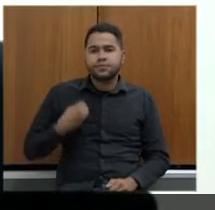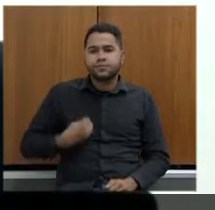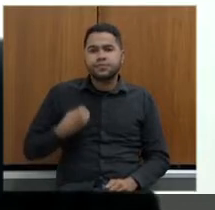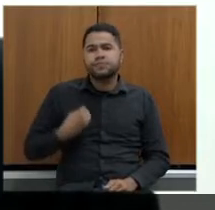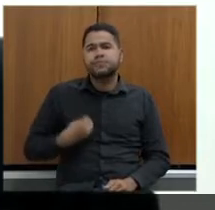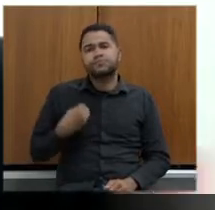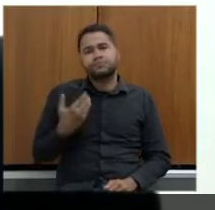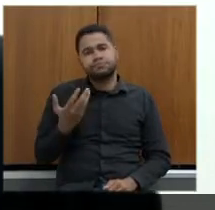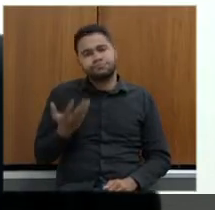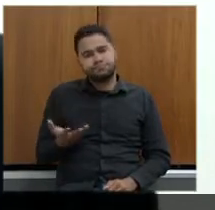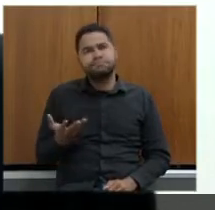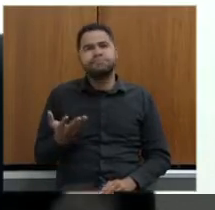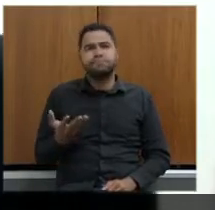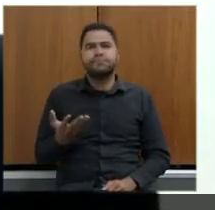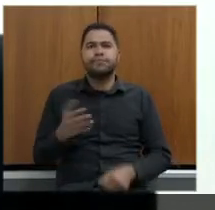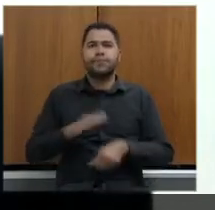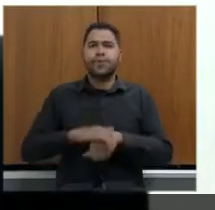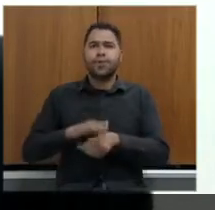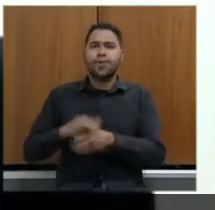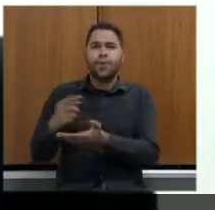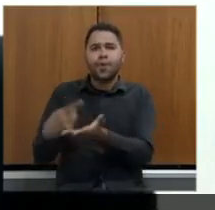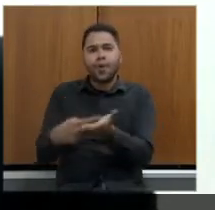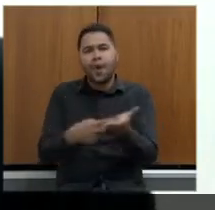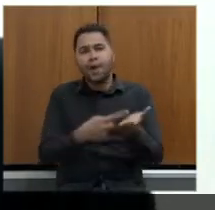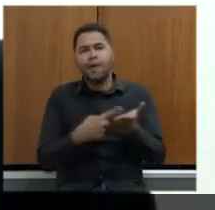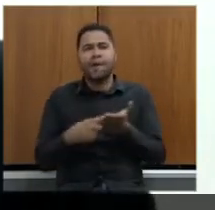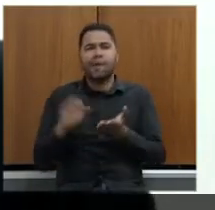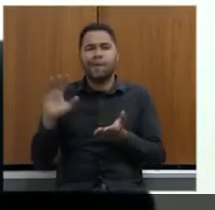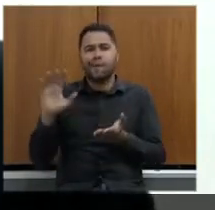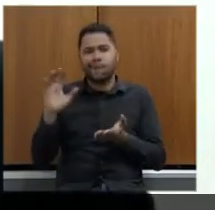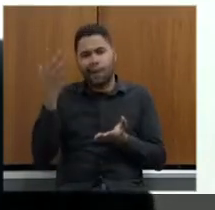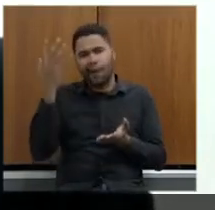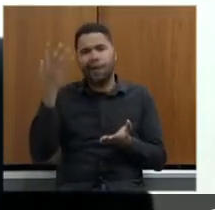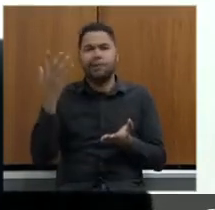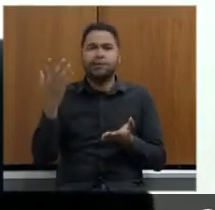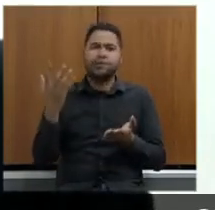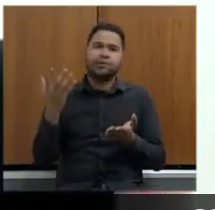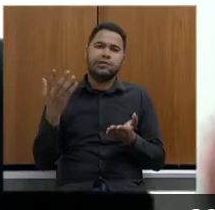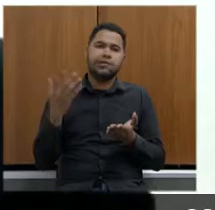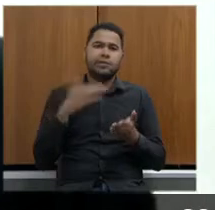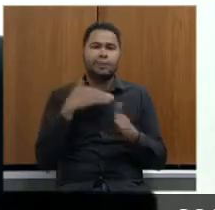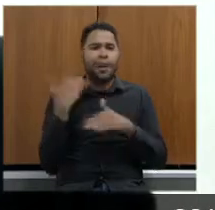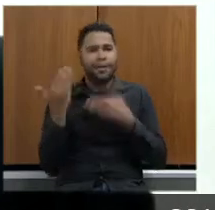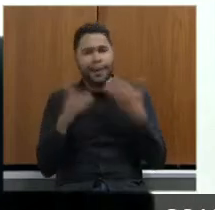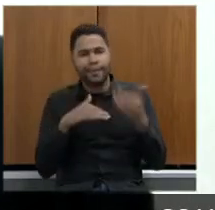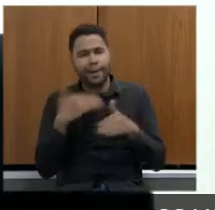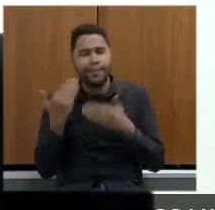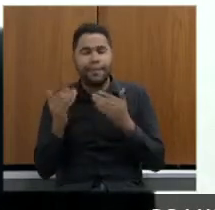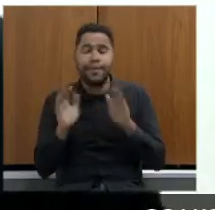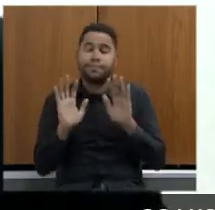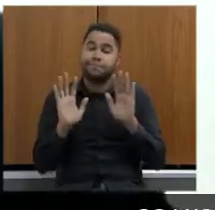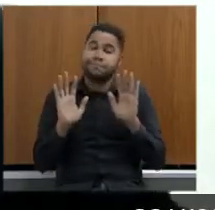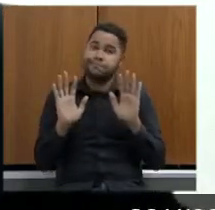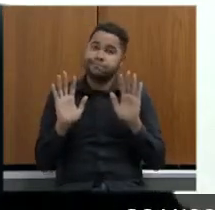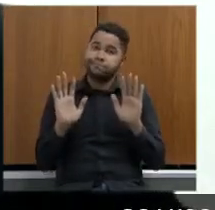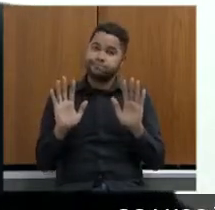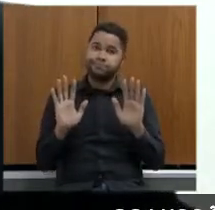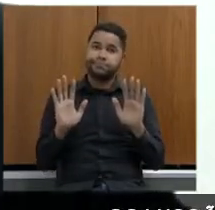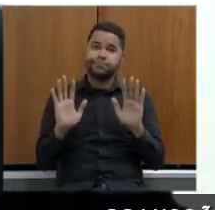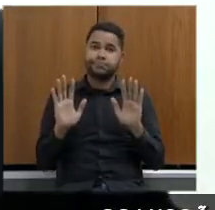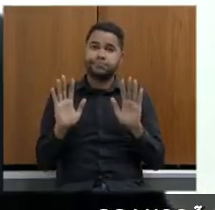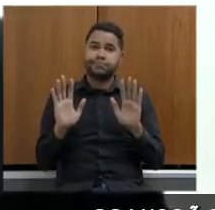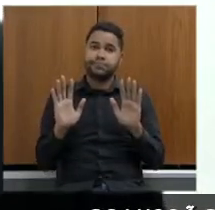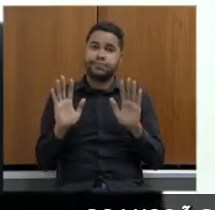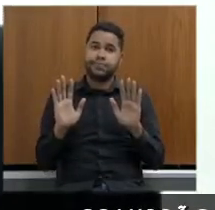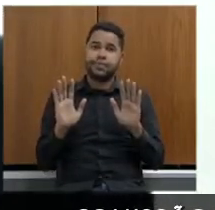apesar que veio de um acordo de uma tragédia com vítimas mas graças